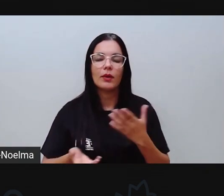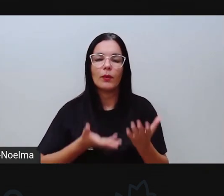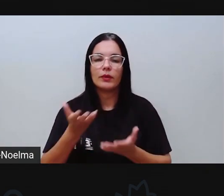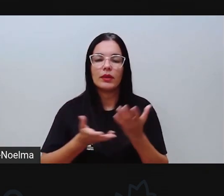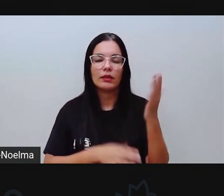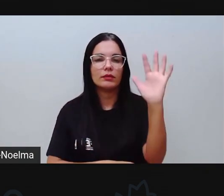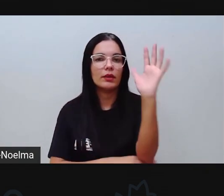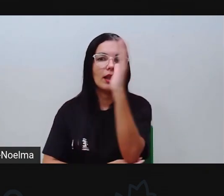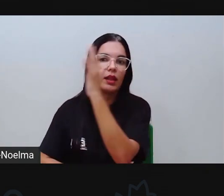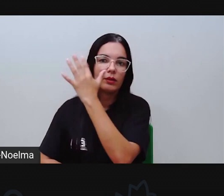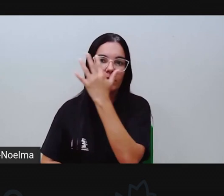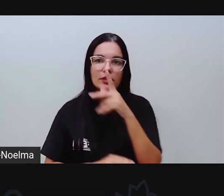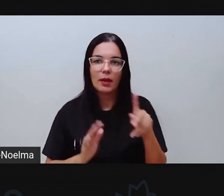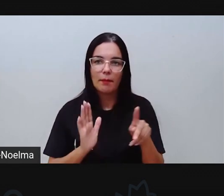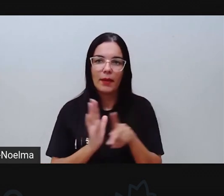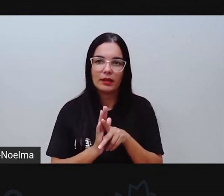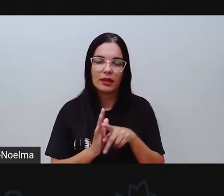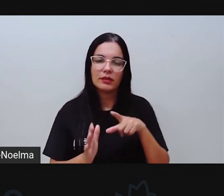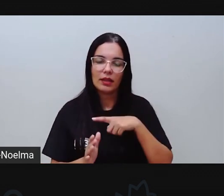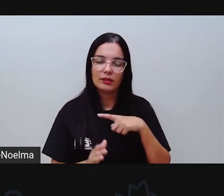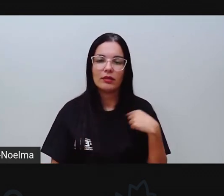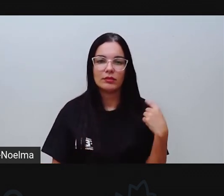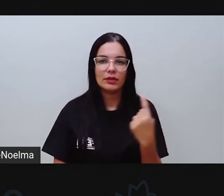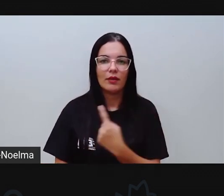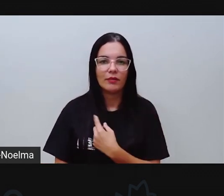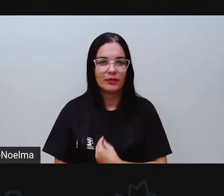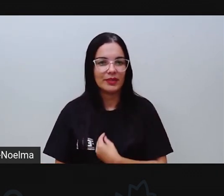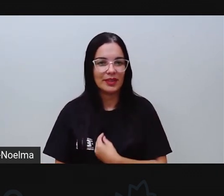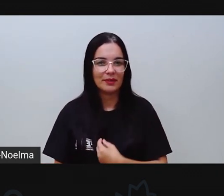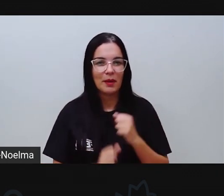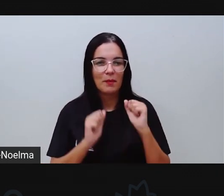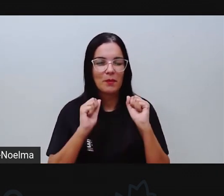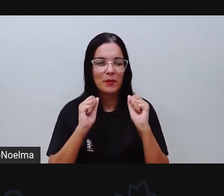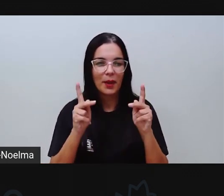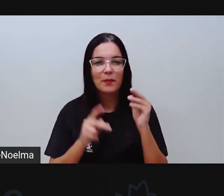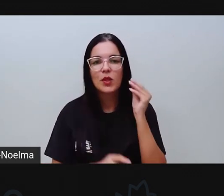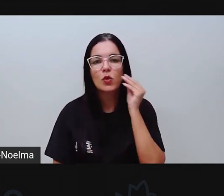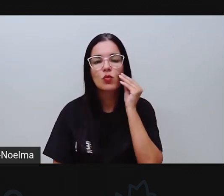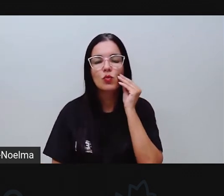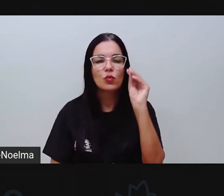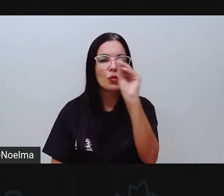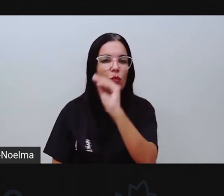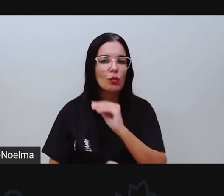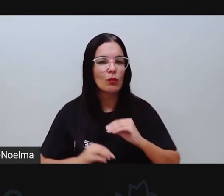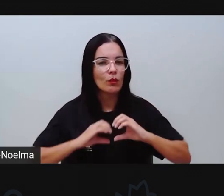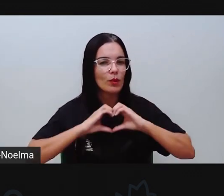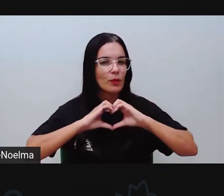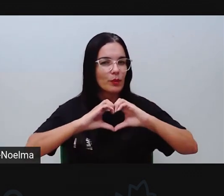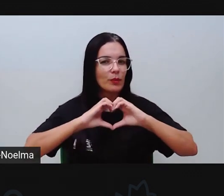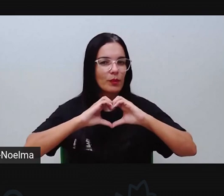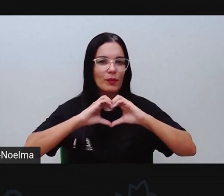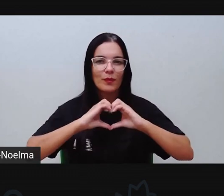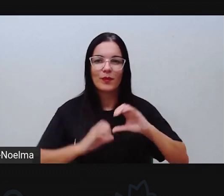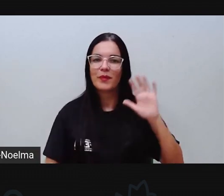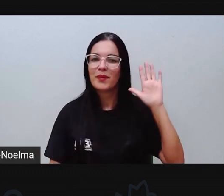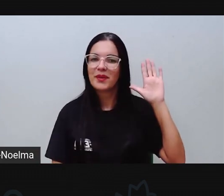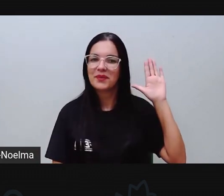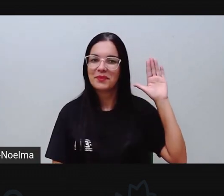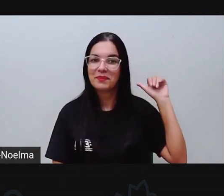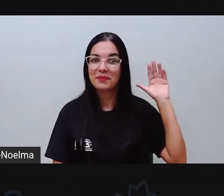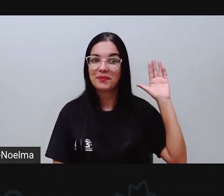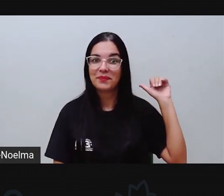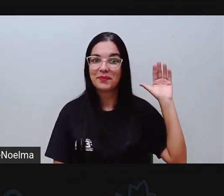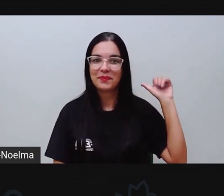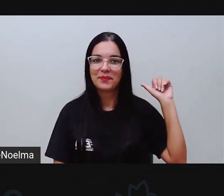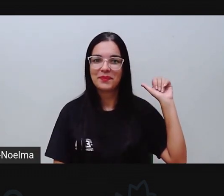natureza a natureza também faz parte da gente certo? Um beijo no coração de cada um de vocês e até a próxima